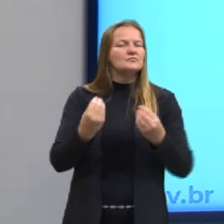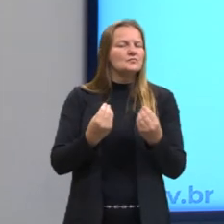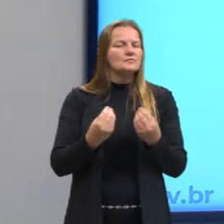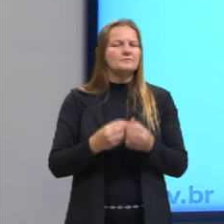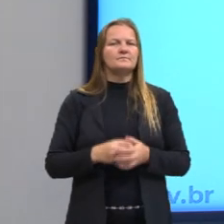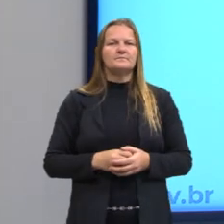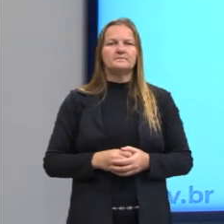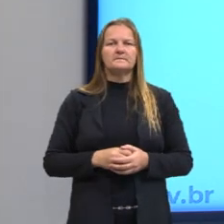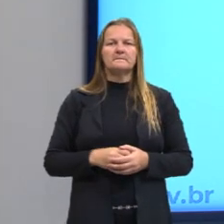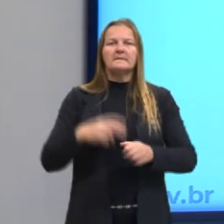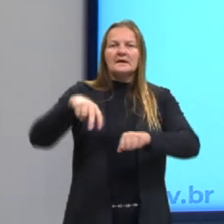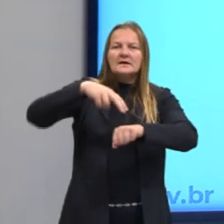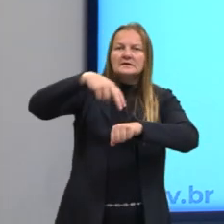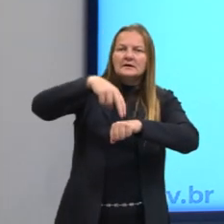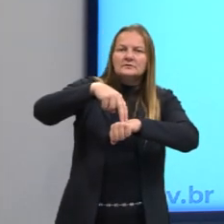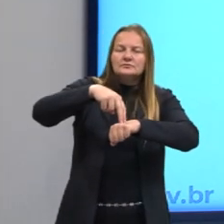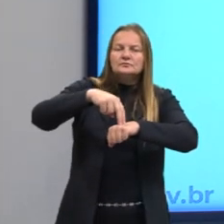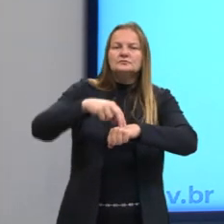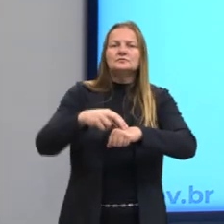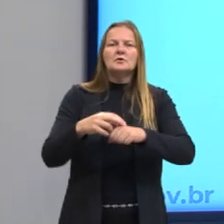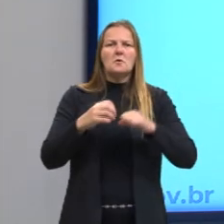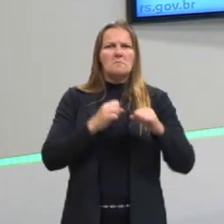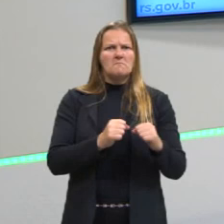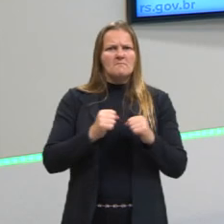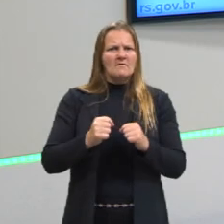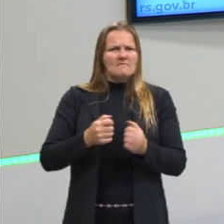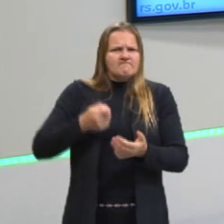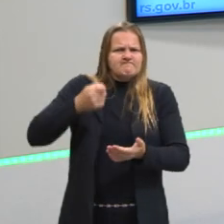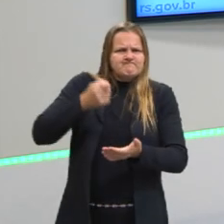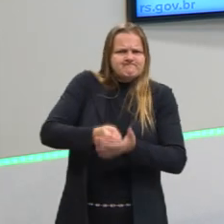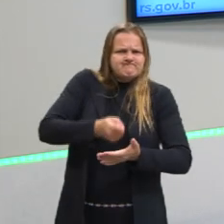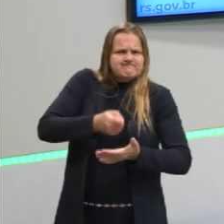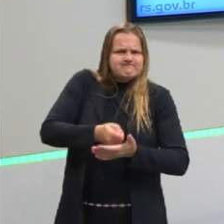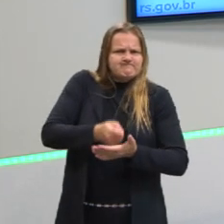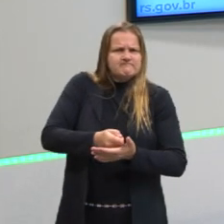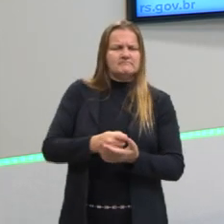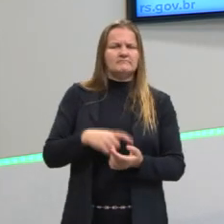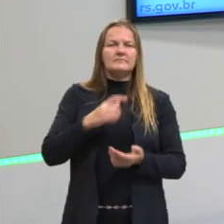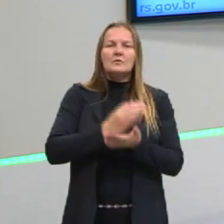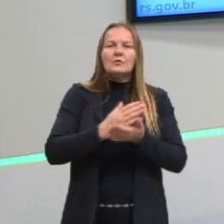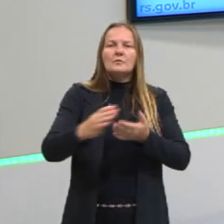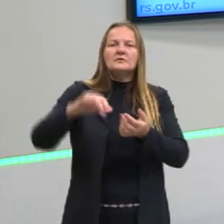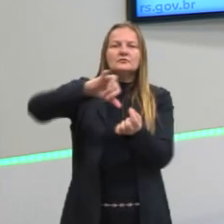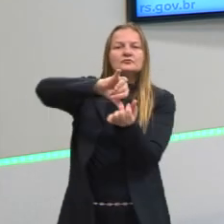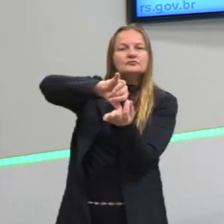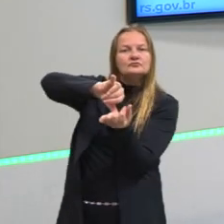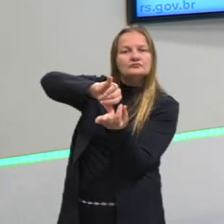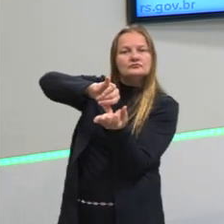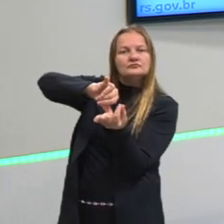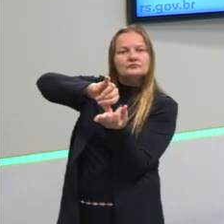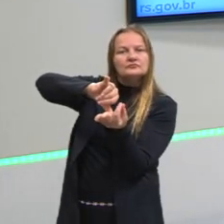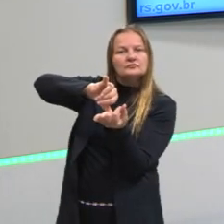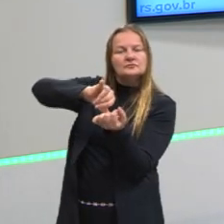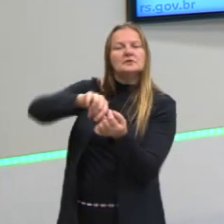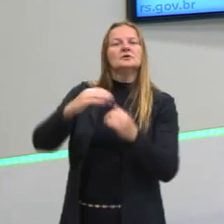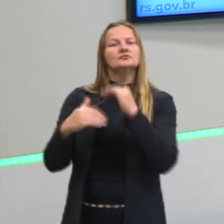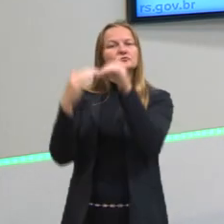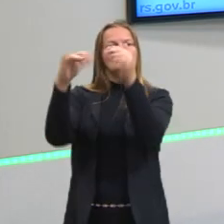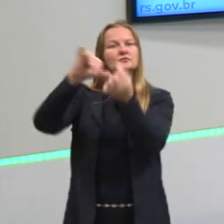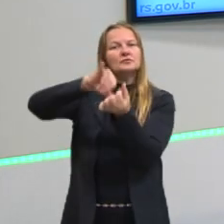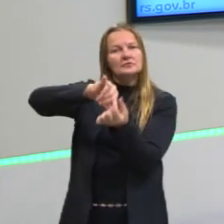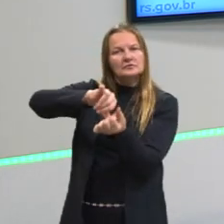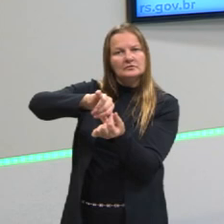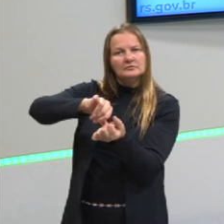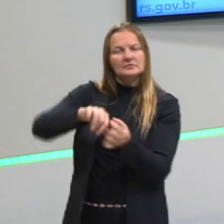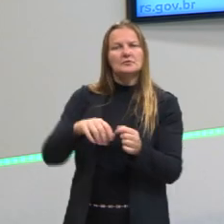ele foi imposto à força, ele também está ligado ao início do capitalismo, o desenvolvimento do capitalismo